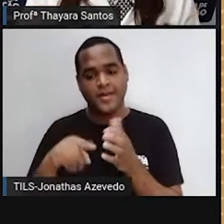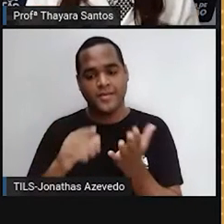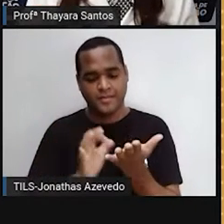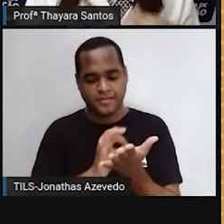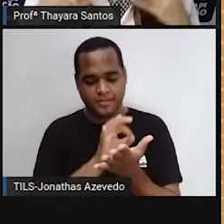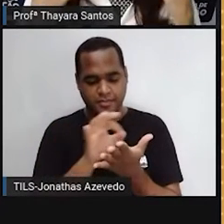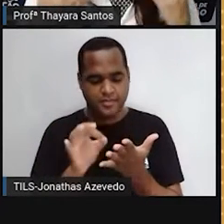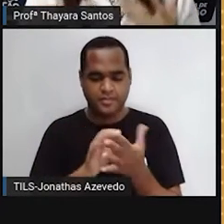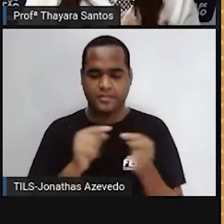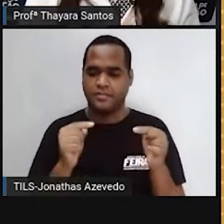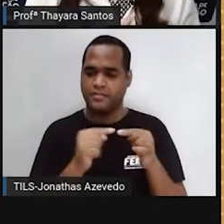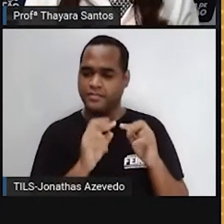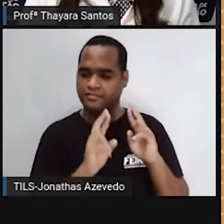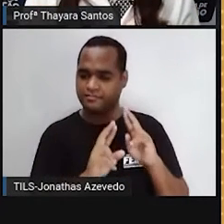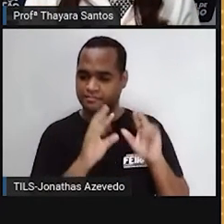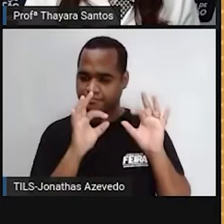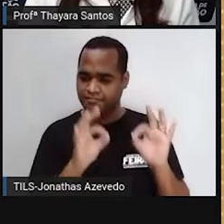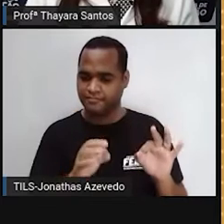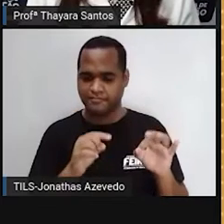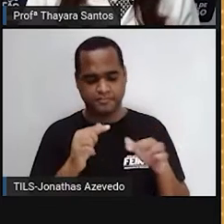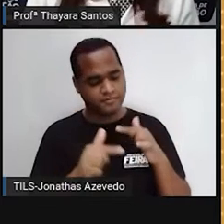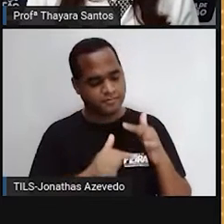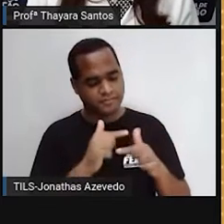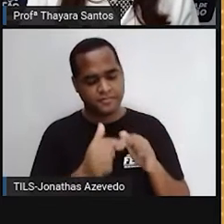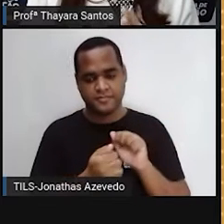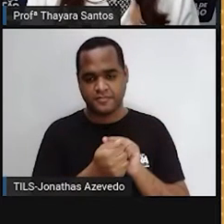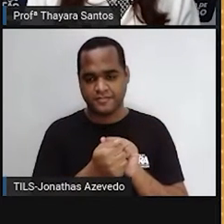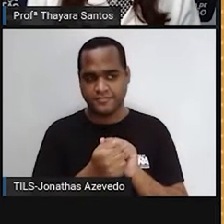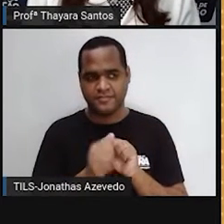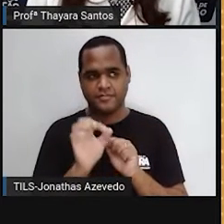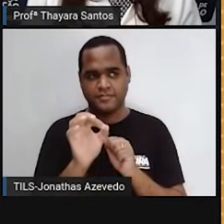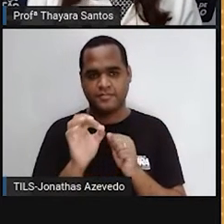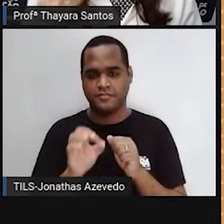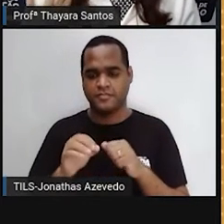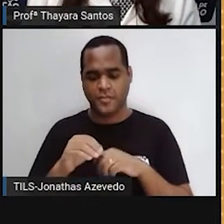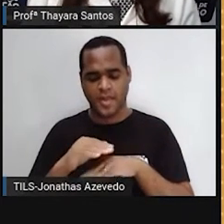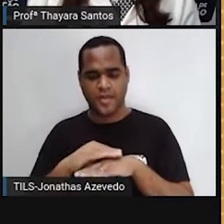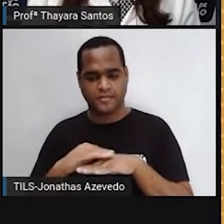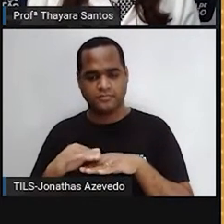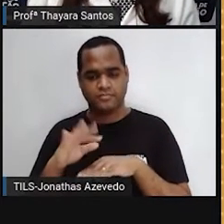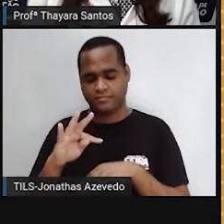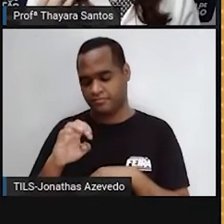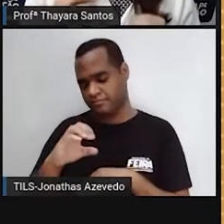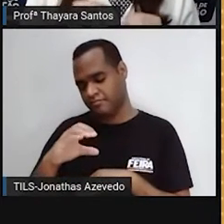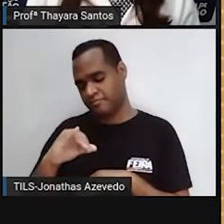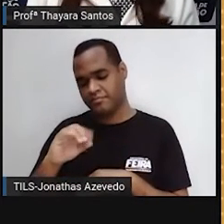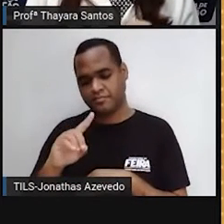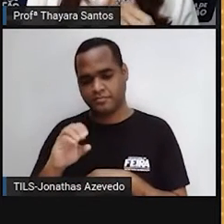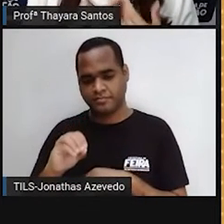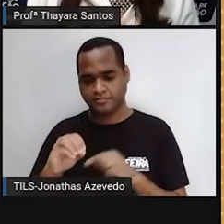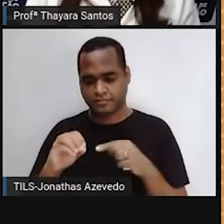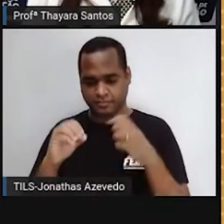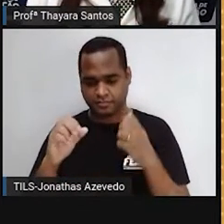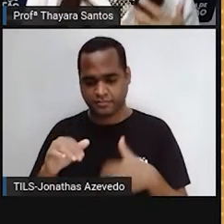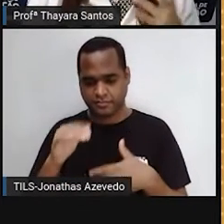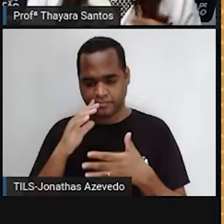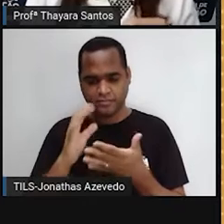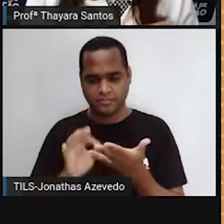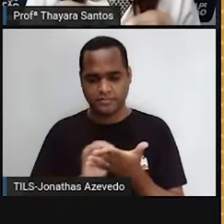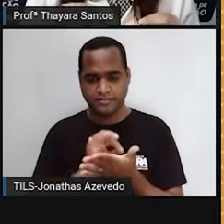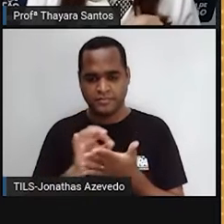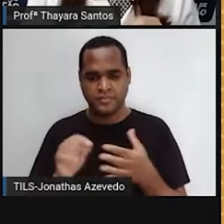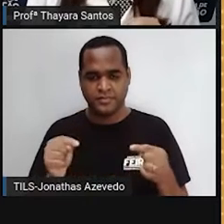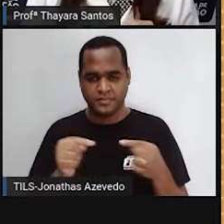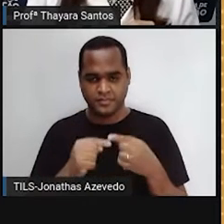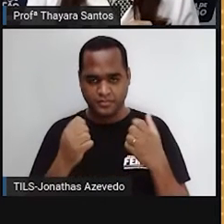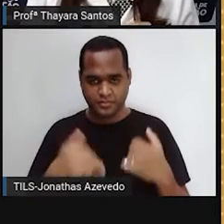tem a mesma função e estão ali trabalhando juntas, a gente dá um nome de tecido. Nesses organismos, as células se juntam, mas é como se